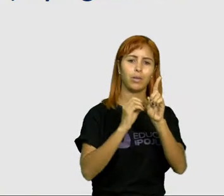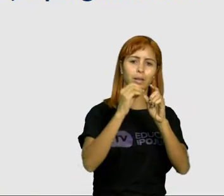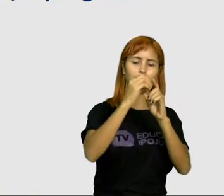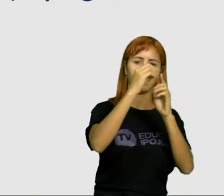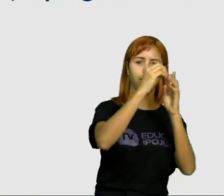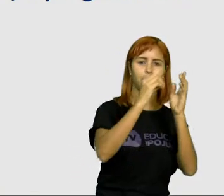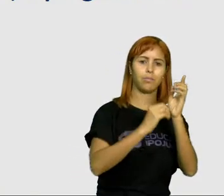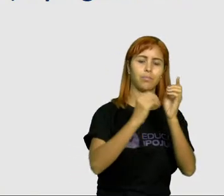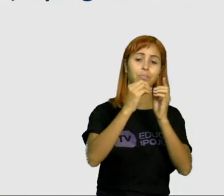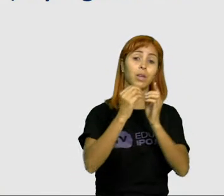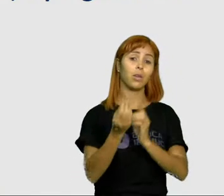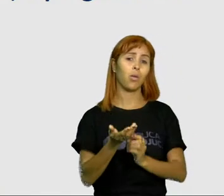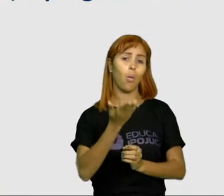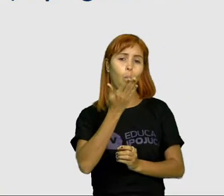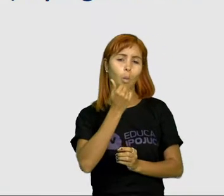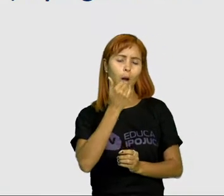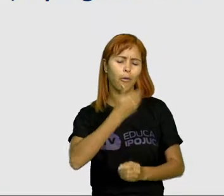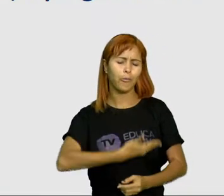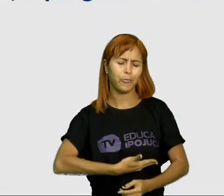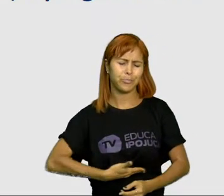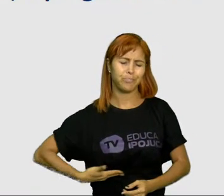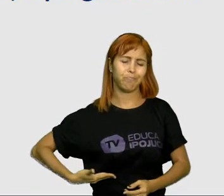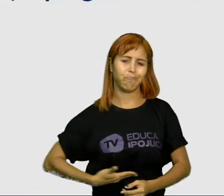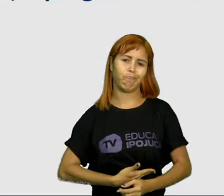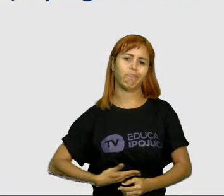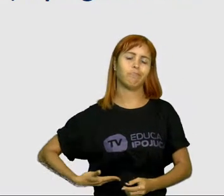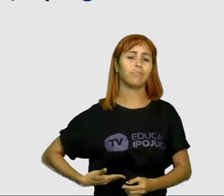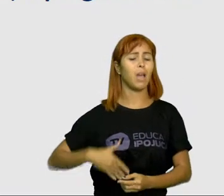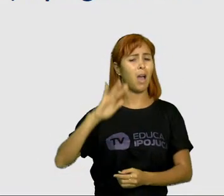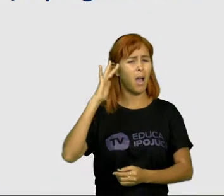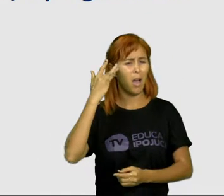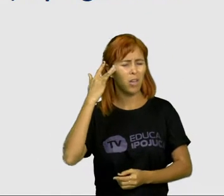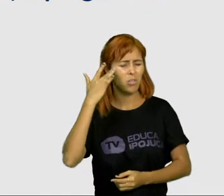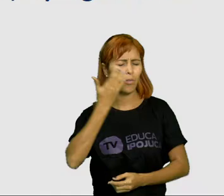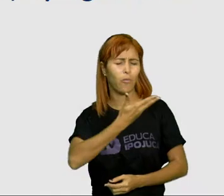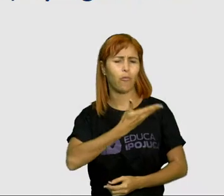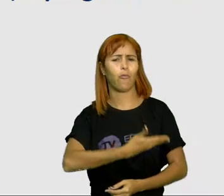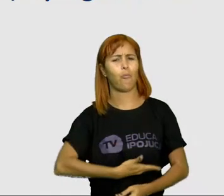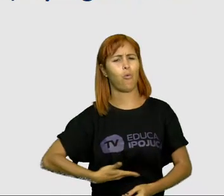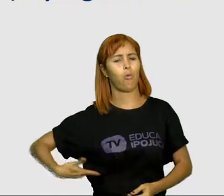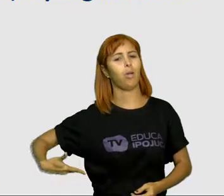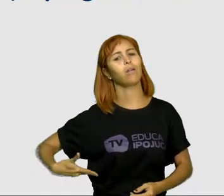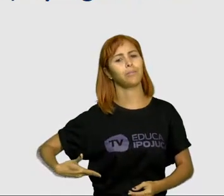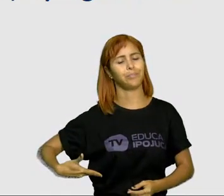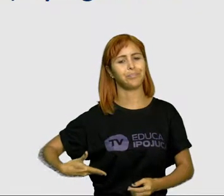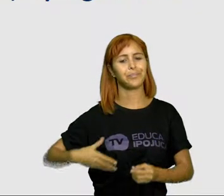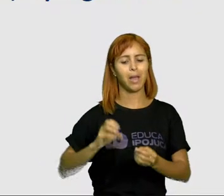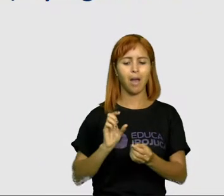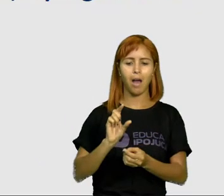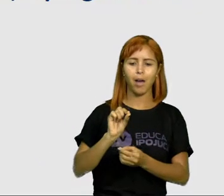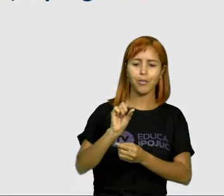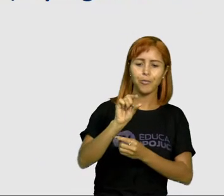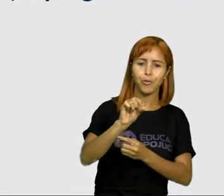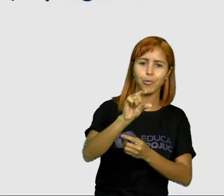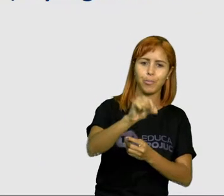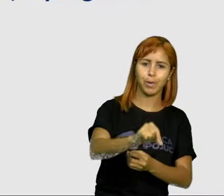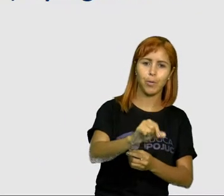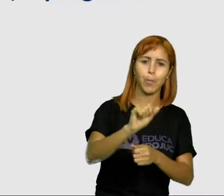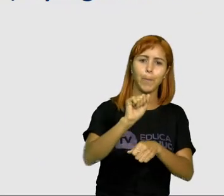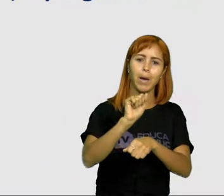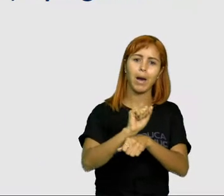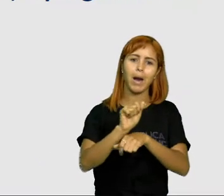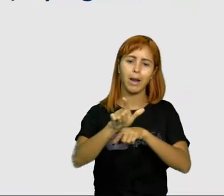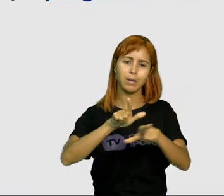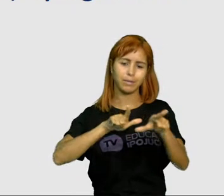Estou com uma fome danada. Acho que vou morrer. As formigas pararam de